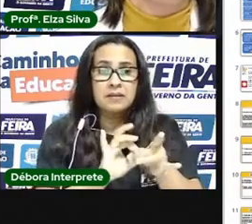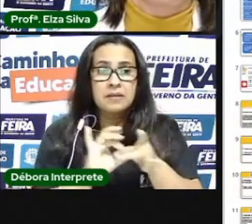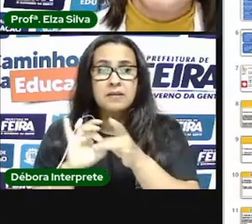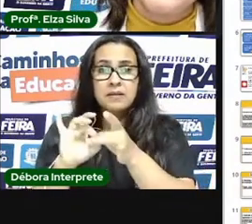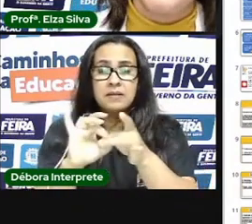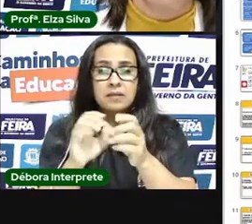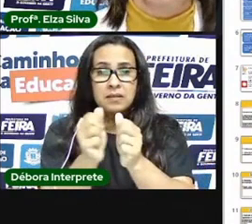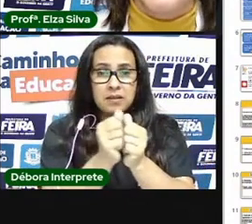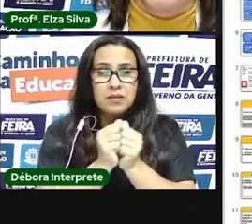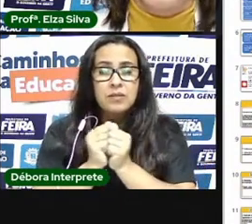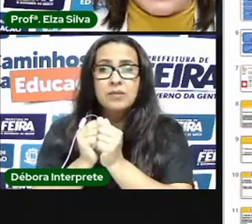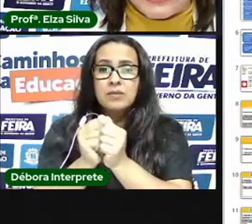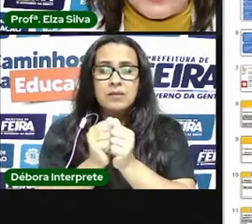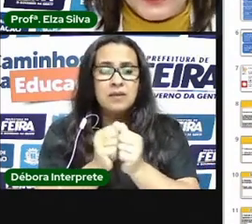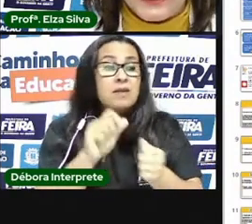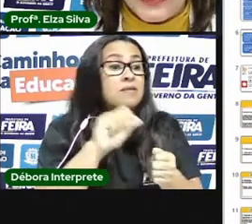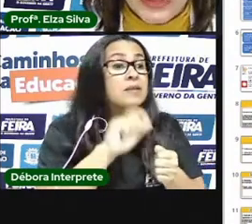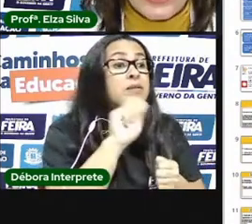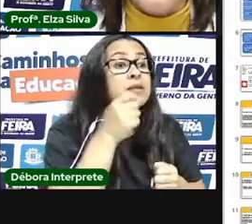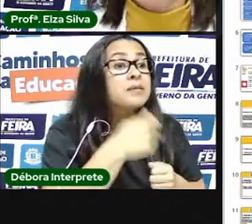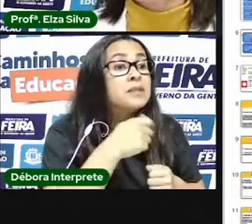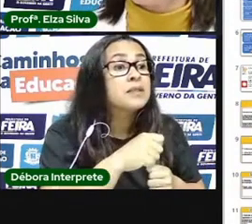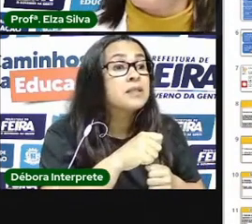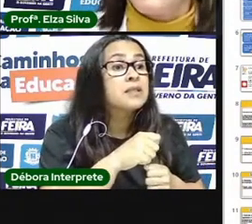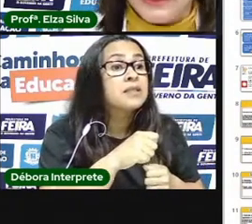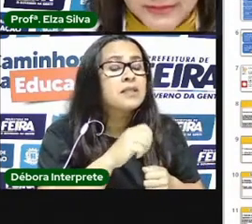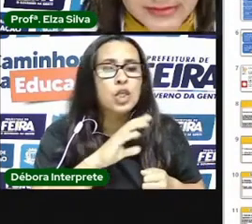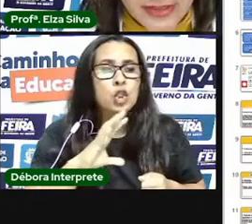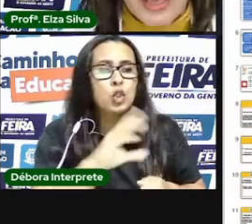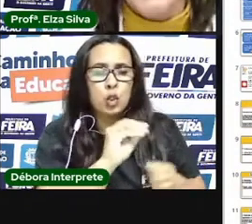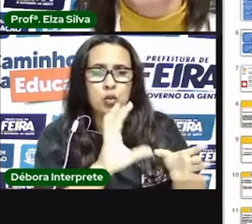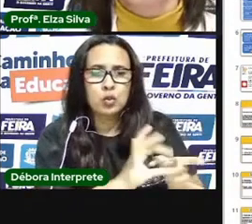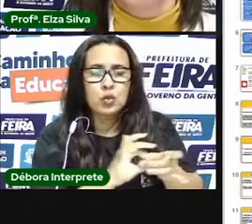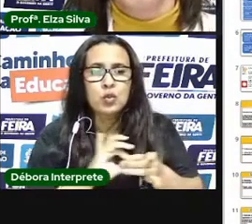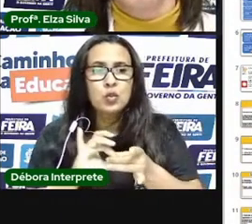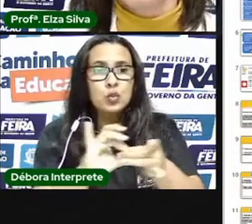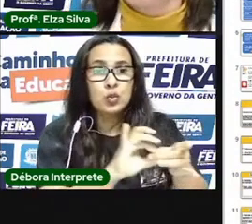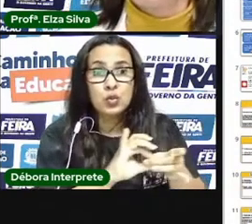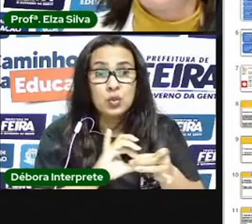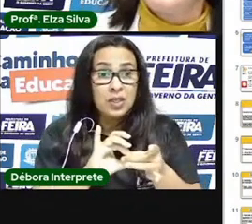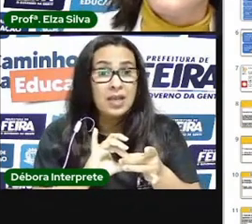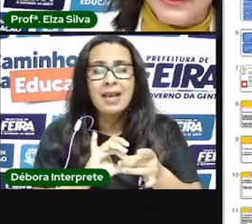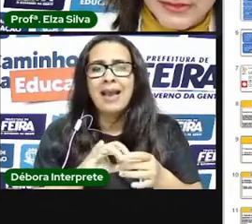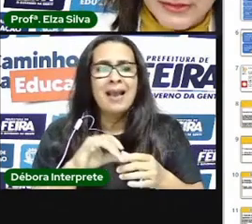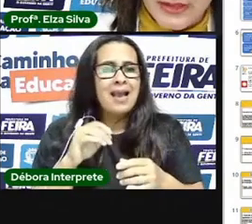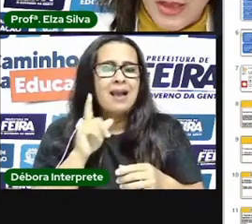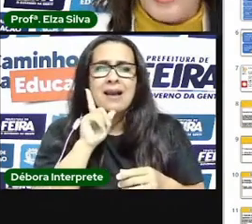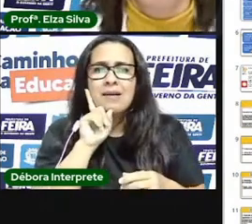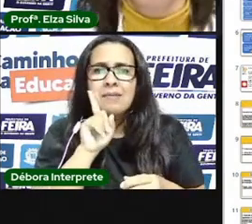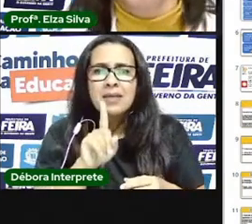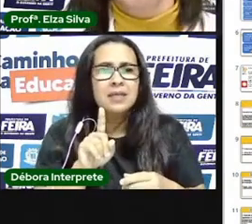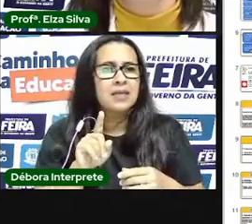necessário para vencermos esta batalha. Venezuelanos, argentinos, americanos,